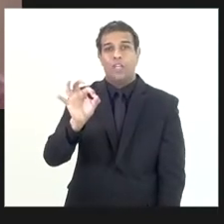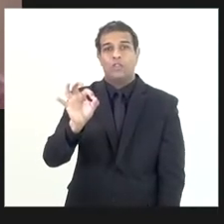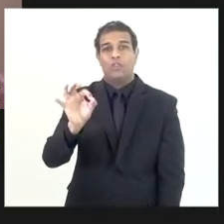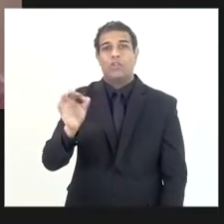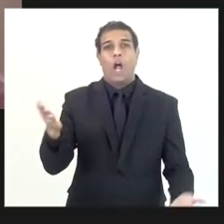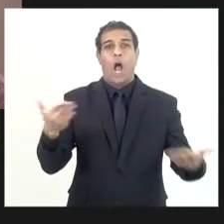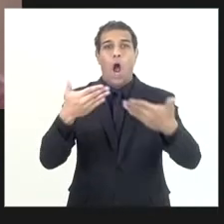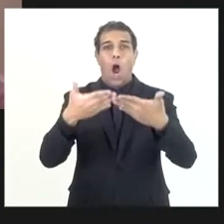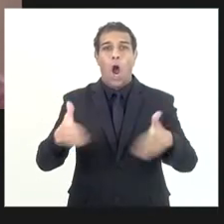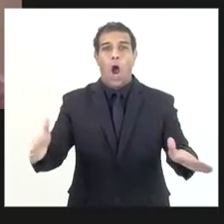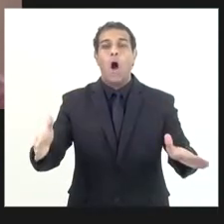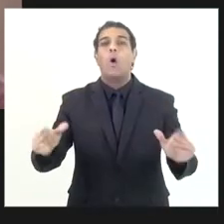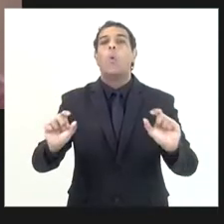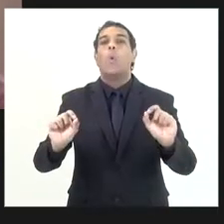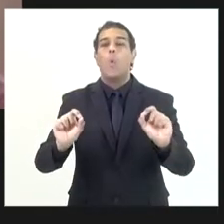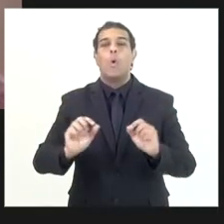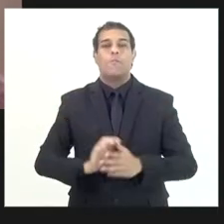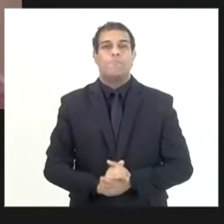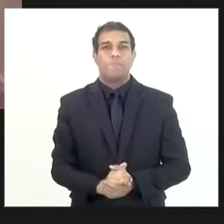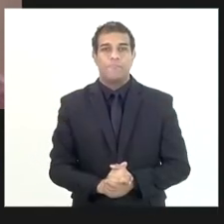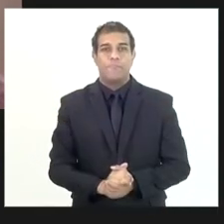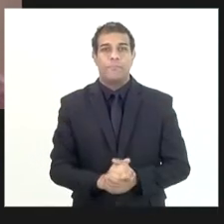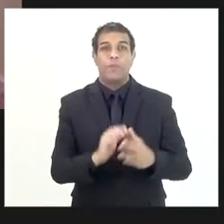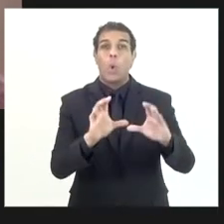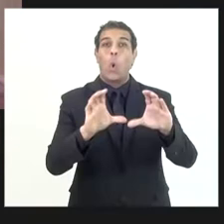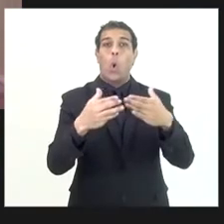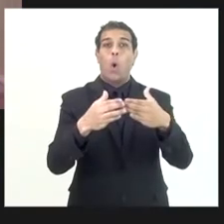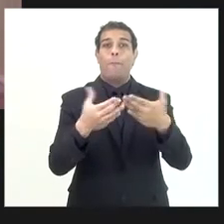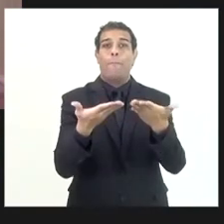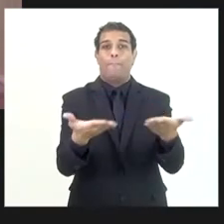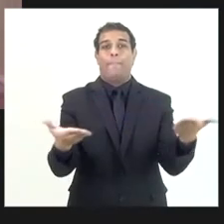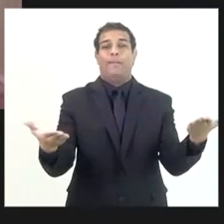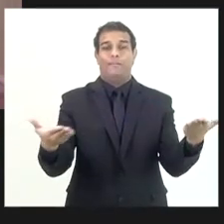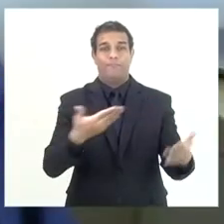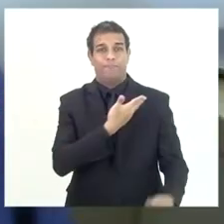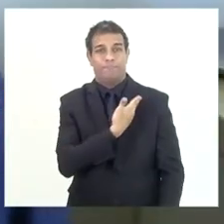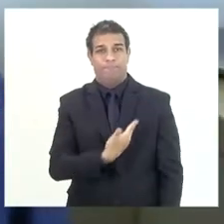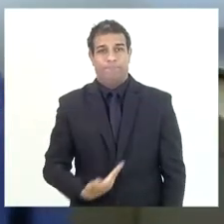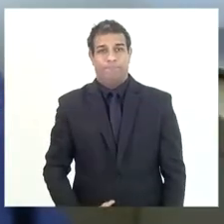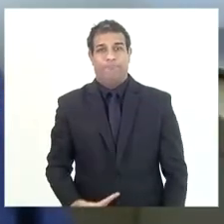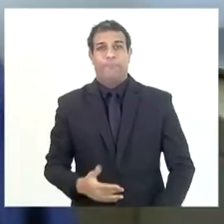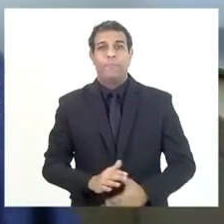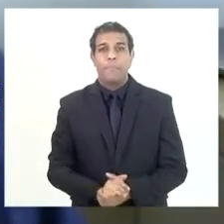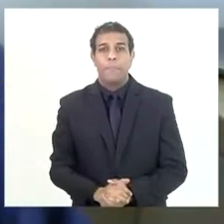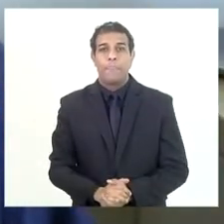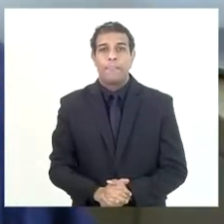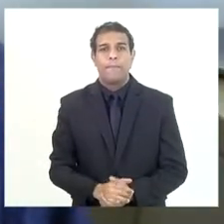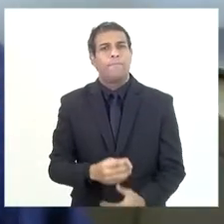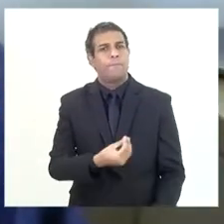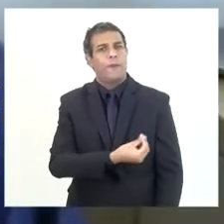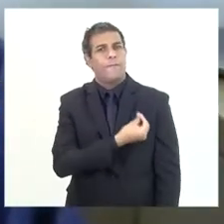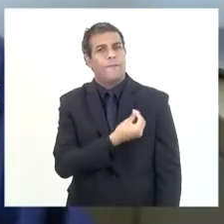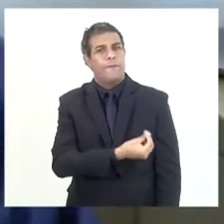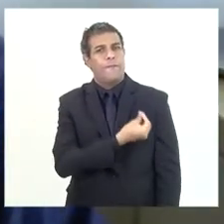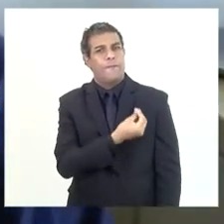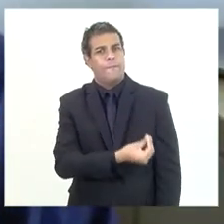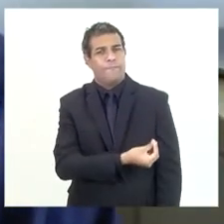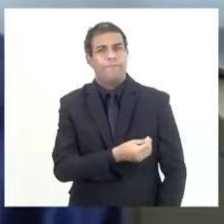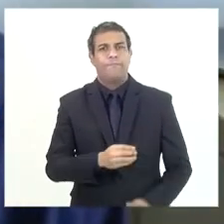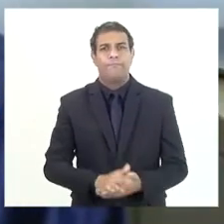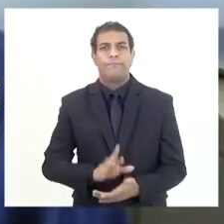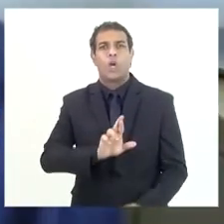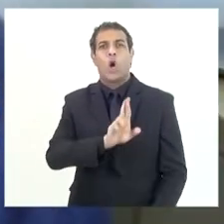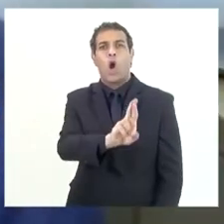estamos iniciando, nossa audiência pública, com a presença dos